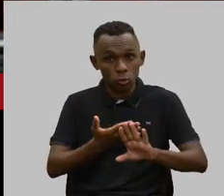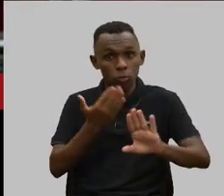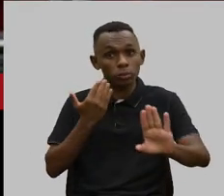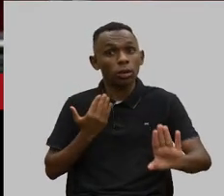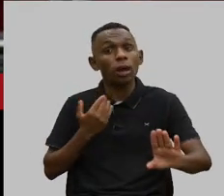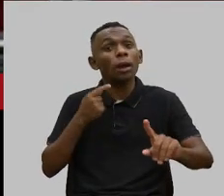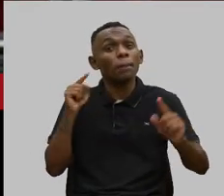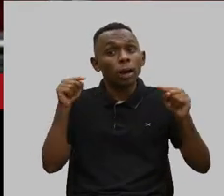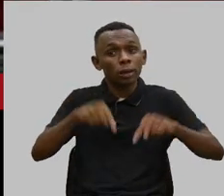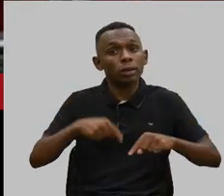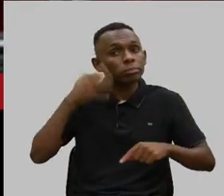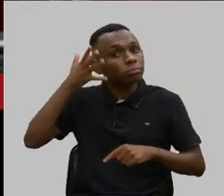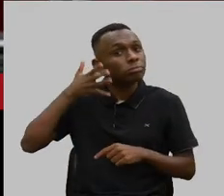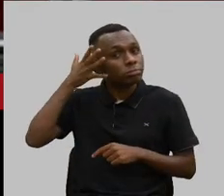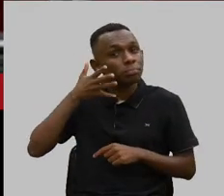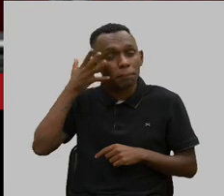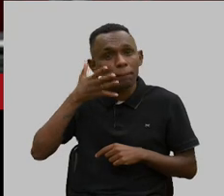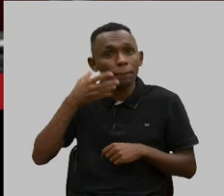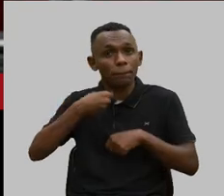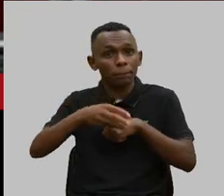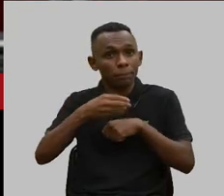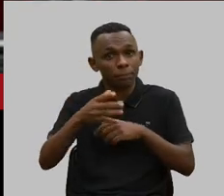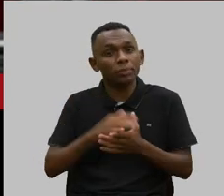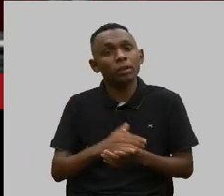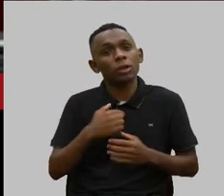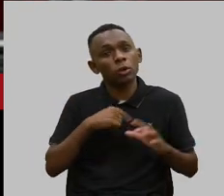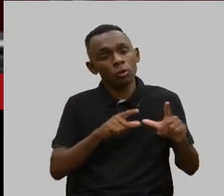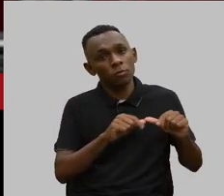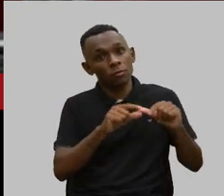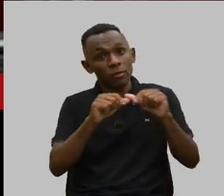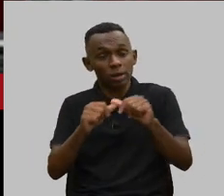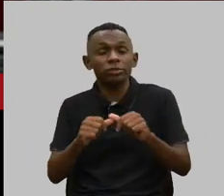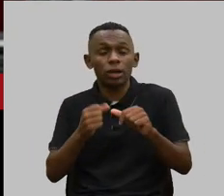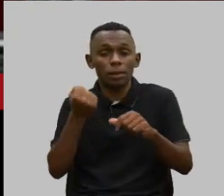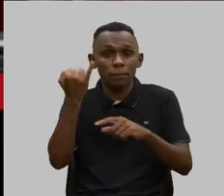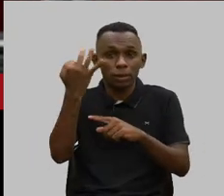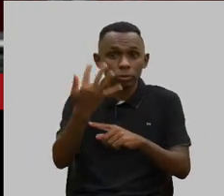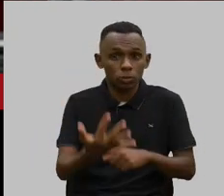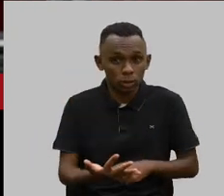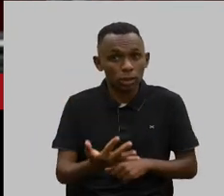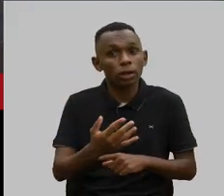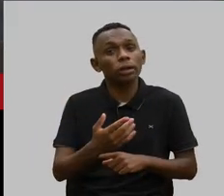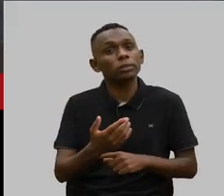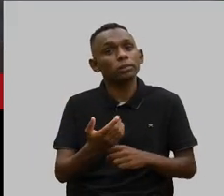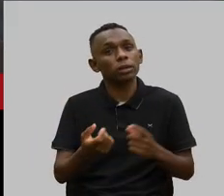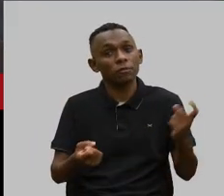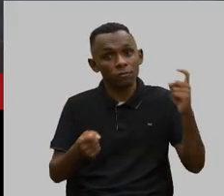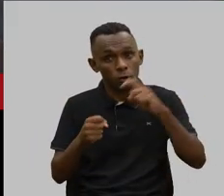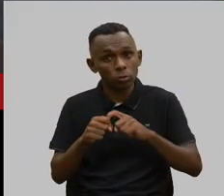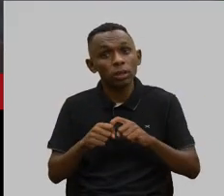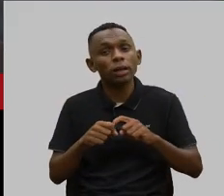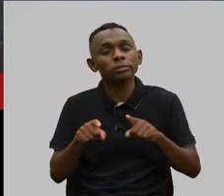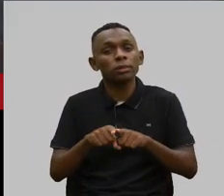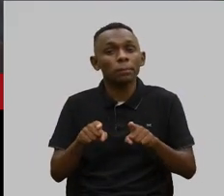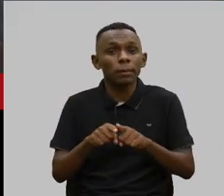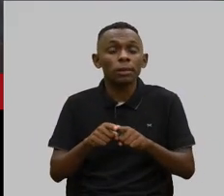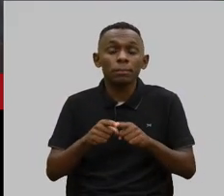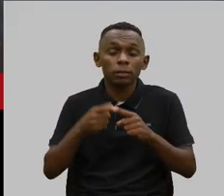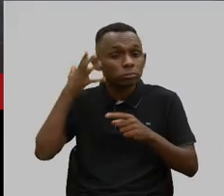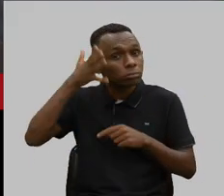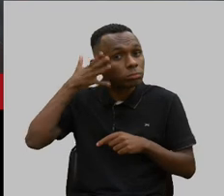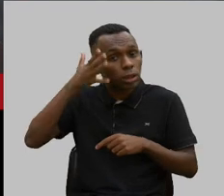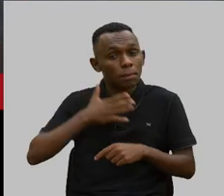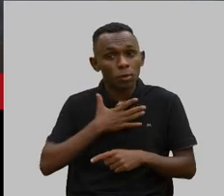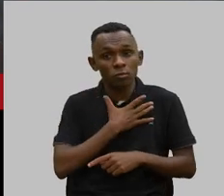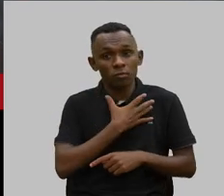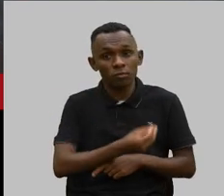poder estar aqui. Eu vou viajar duas madrugadas, vim de madrugada e agora vou voltar, para falar isso. A condição do meu